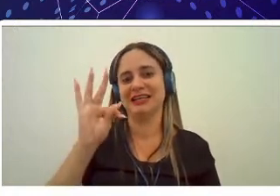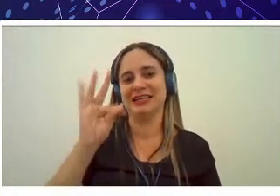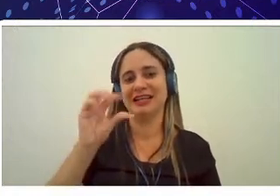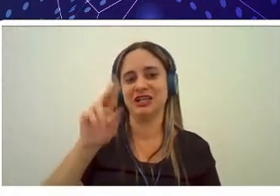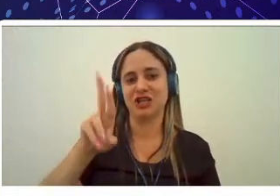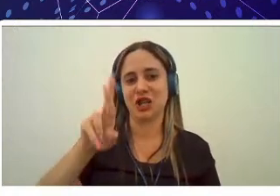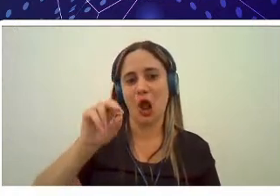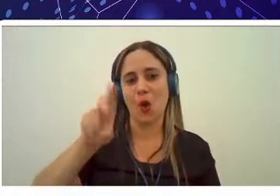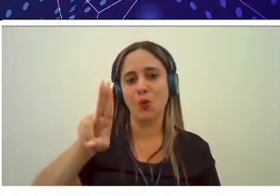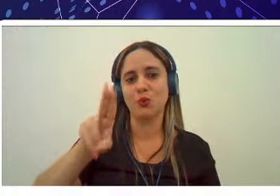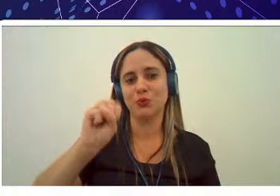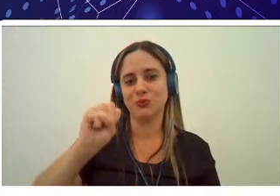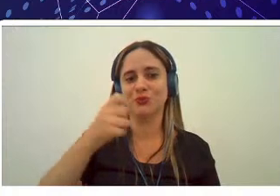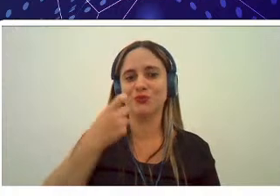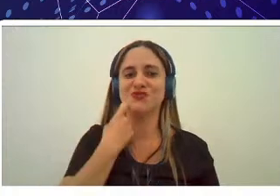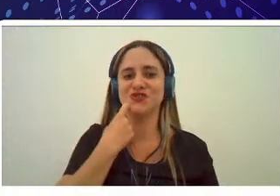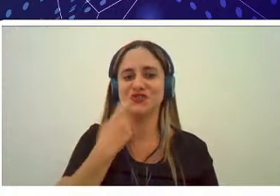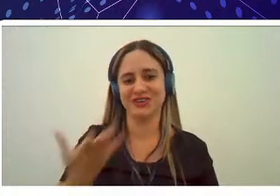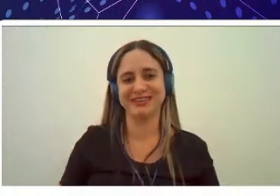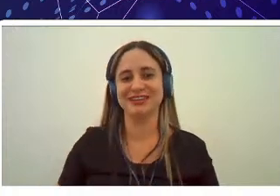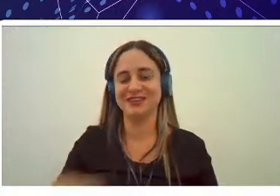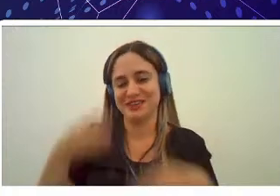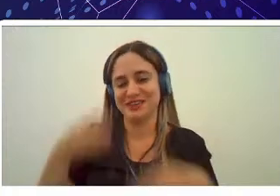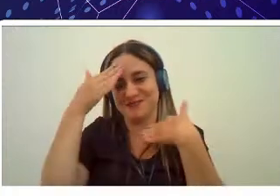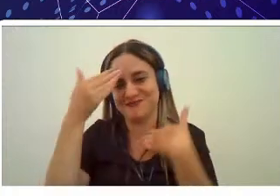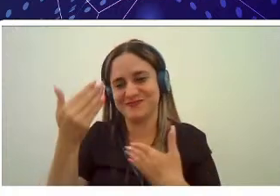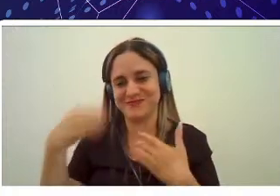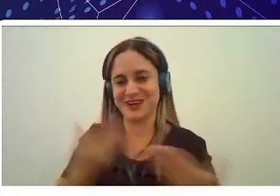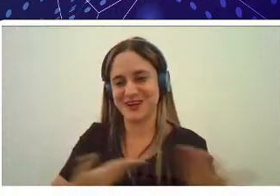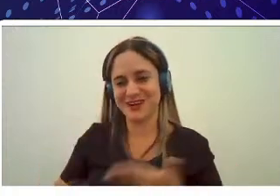então um abraço a todos aí fico com o convite